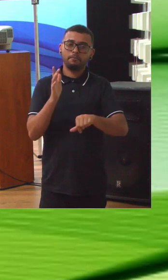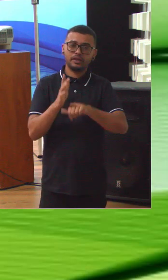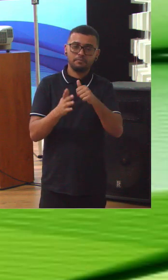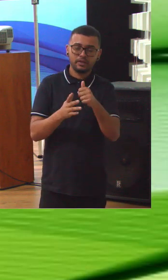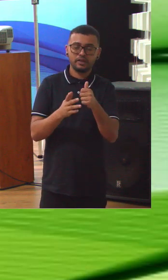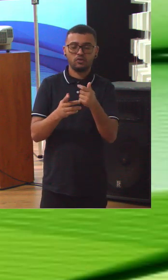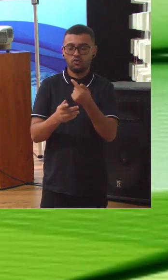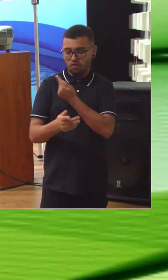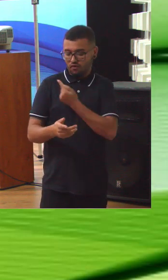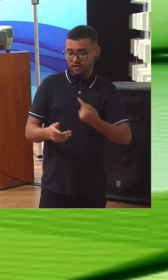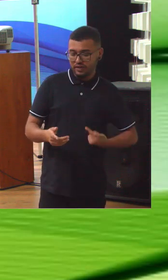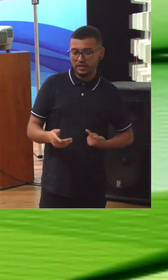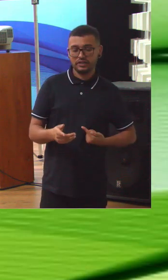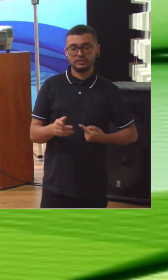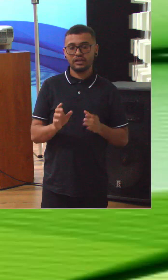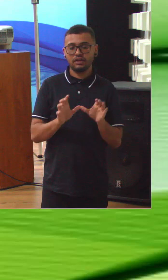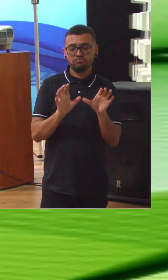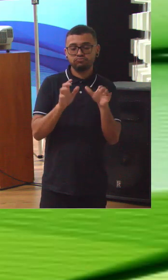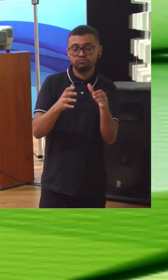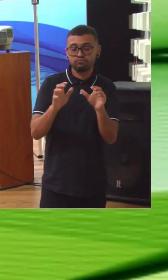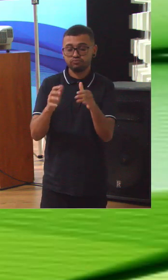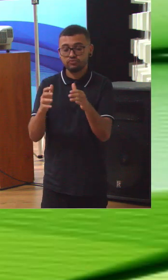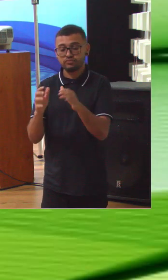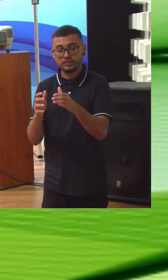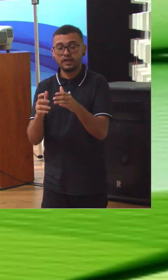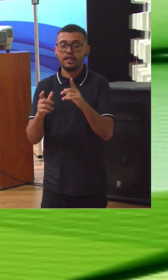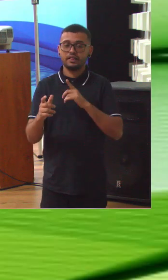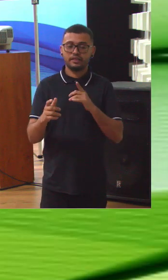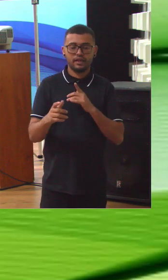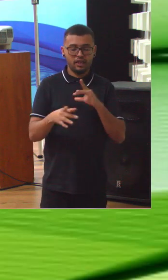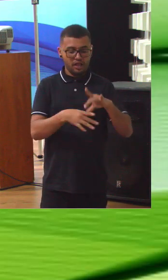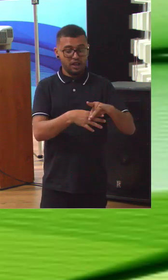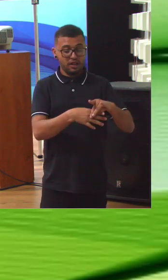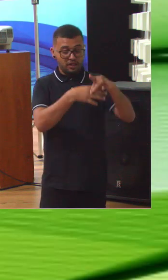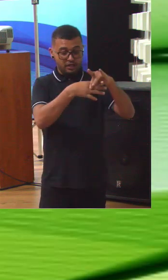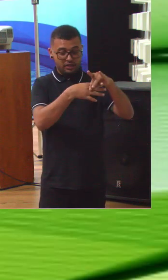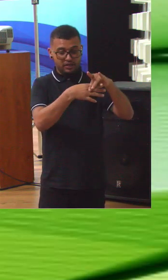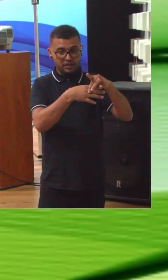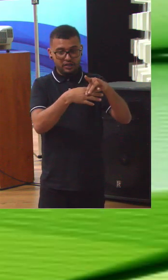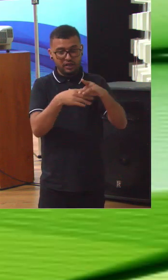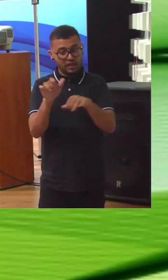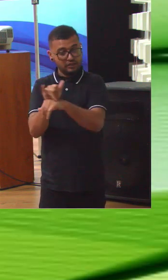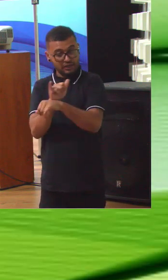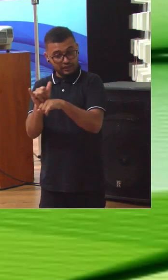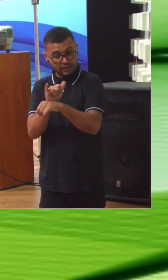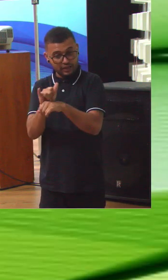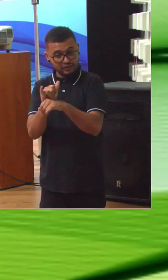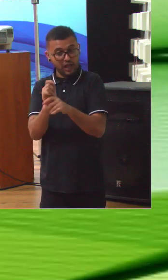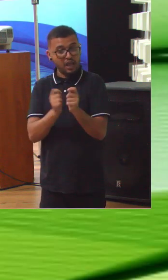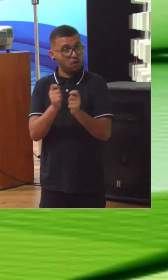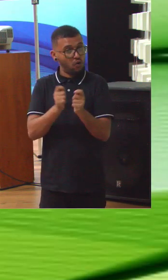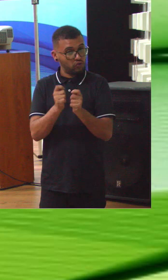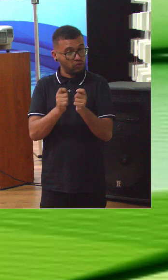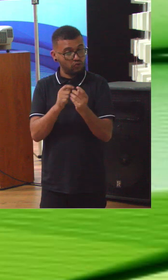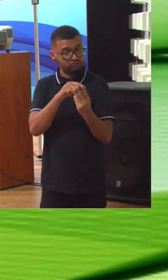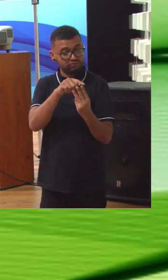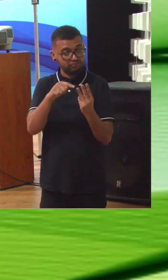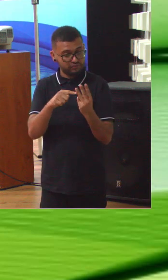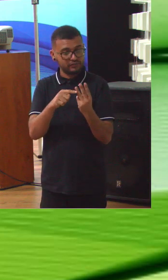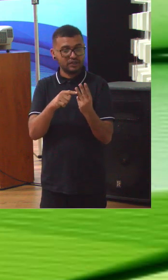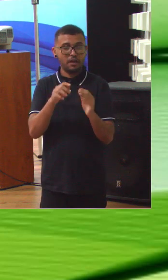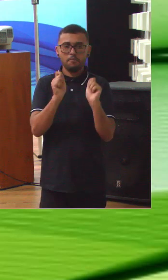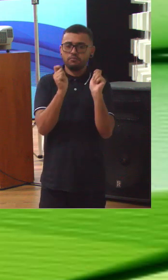organizacional, onde nós dividimos isso aí em liderança, estratégia e controle. Capacidade de liderar,